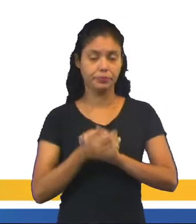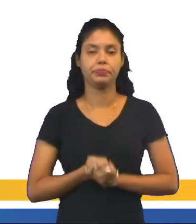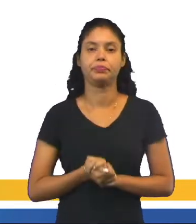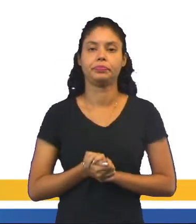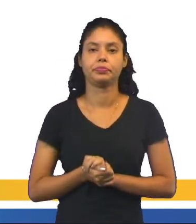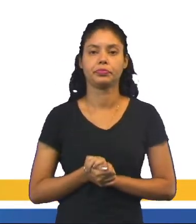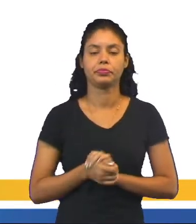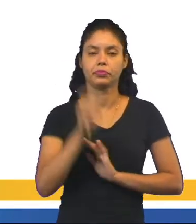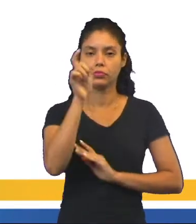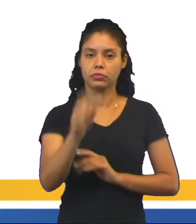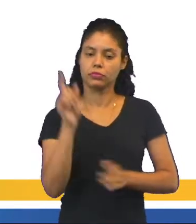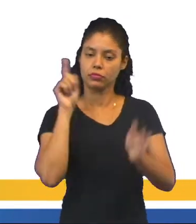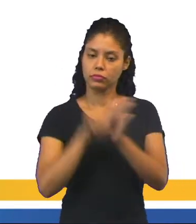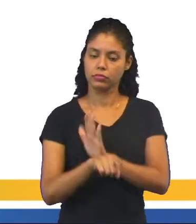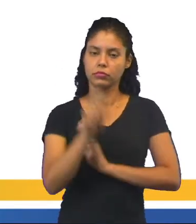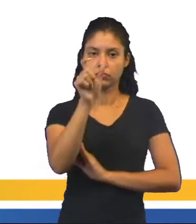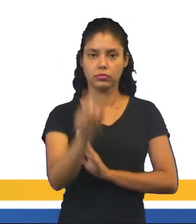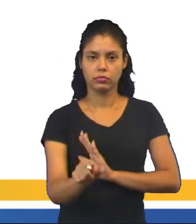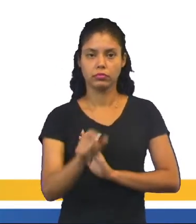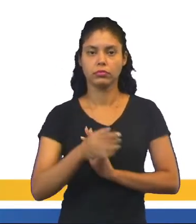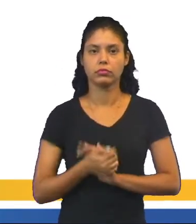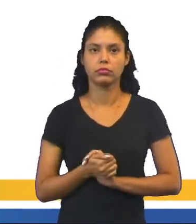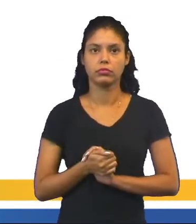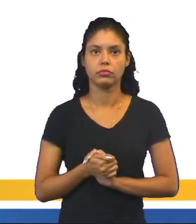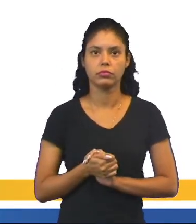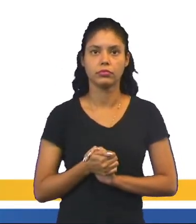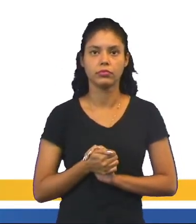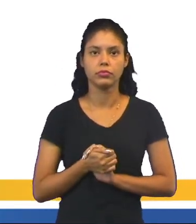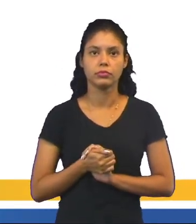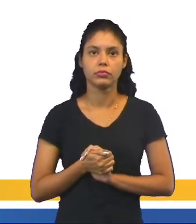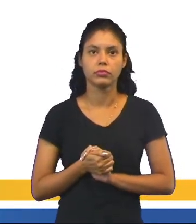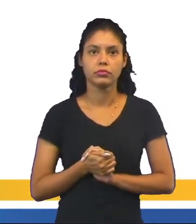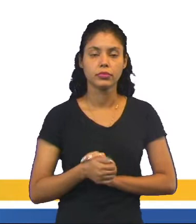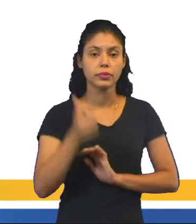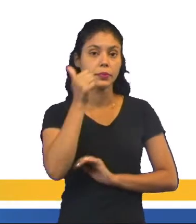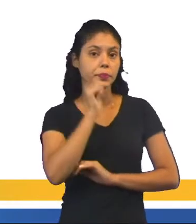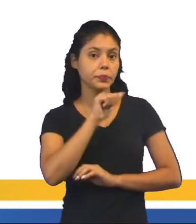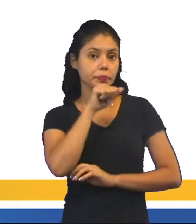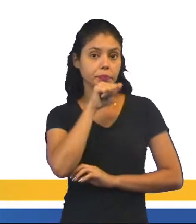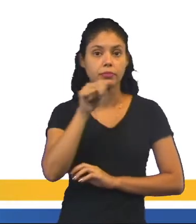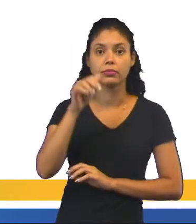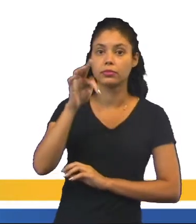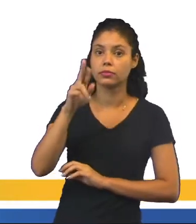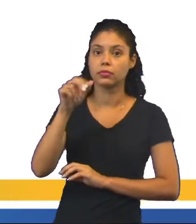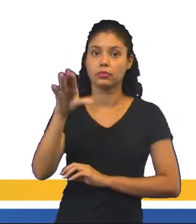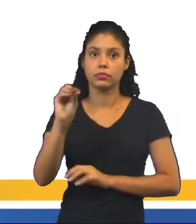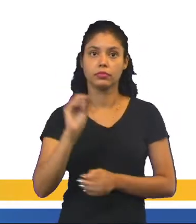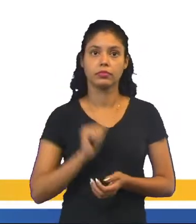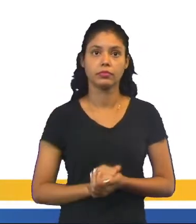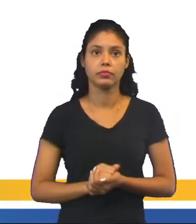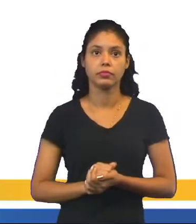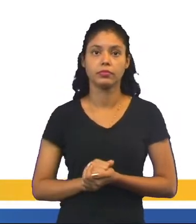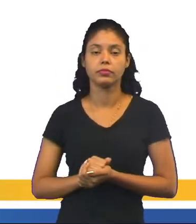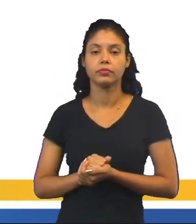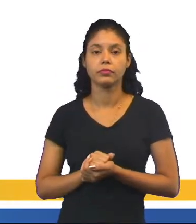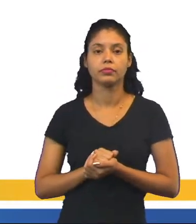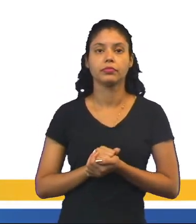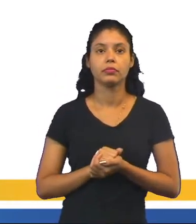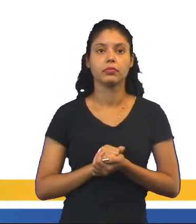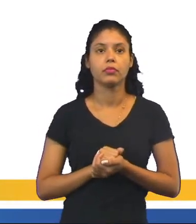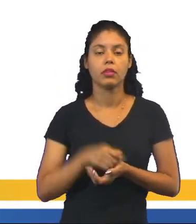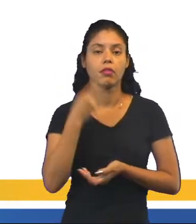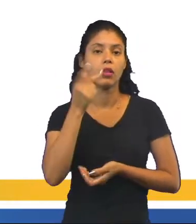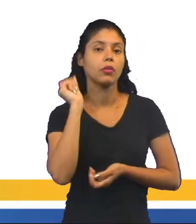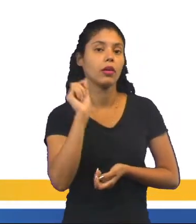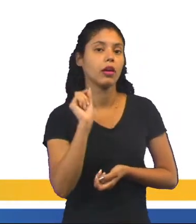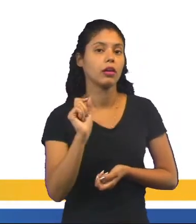O personagem acabou de fazer uma pergunta aí. No caso, Soraya. A mãe afirmou. Quando ele fala afirmou, ela diz o que